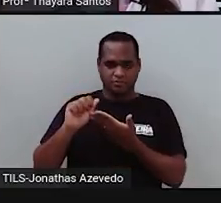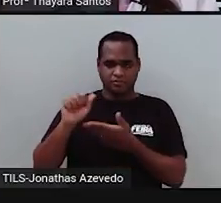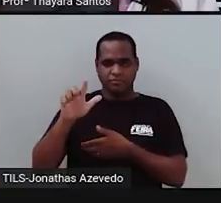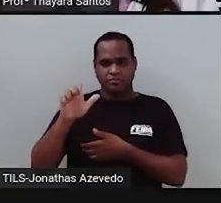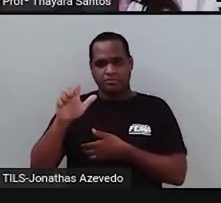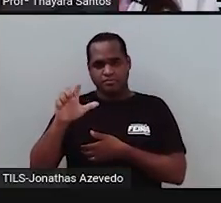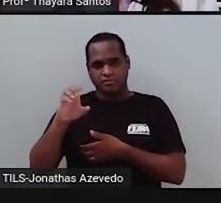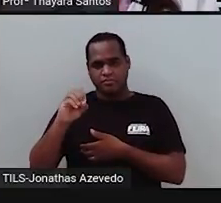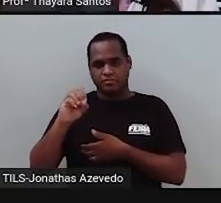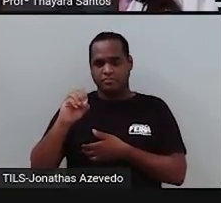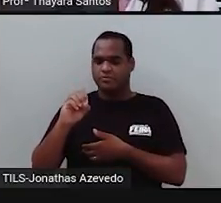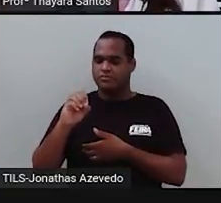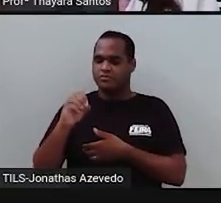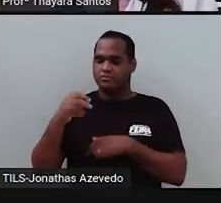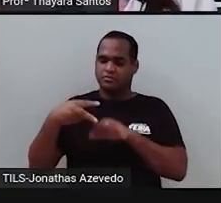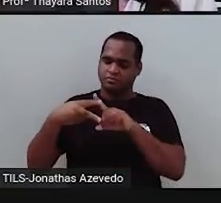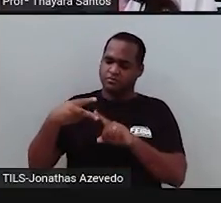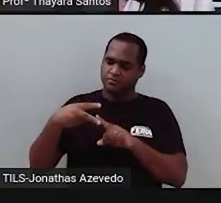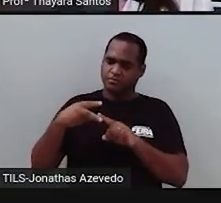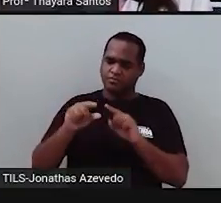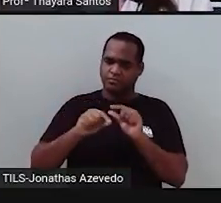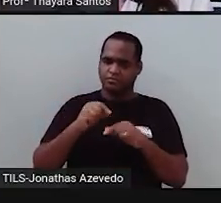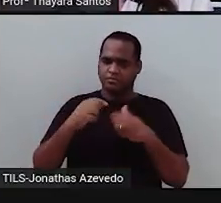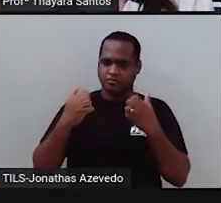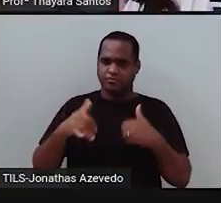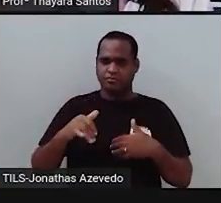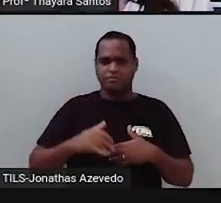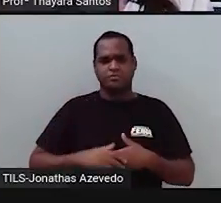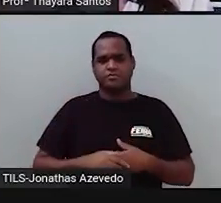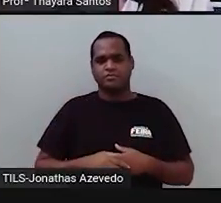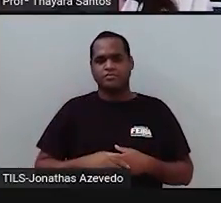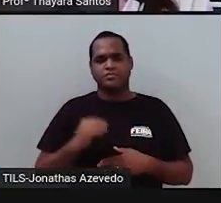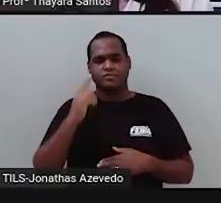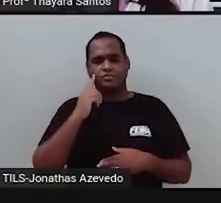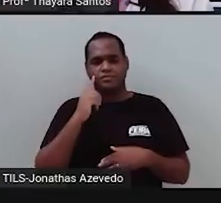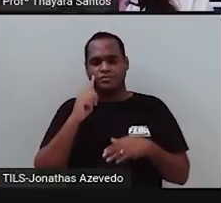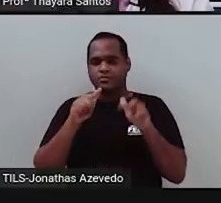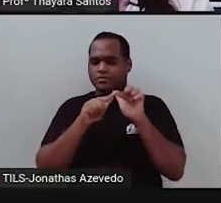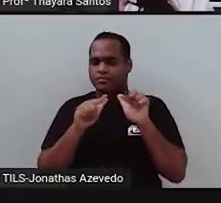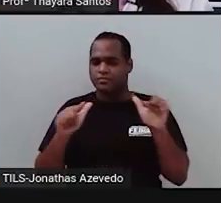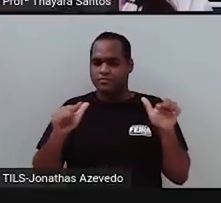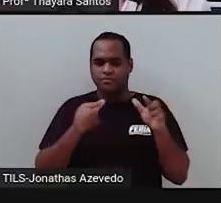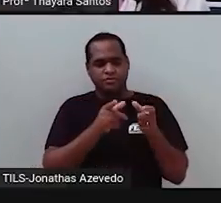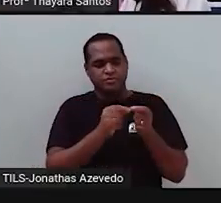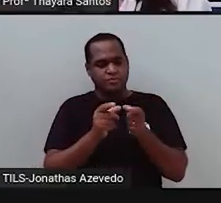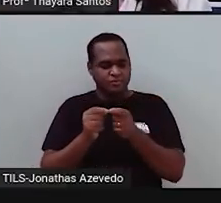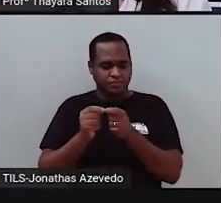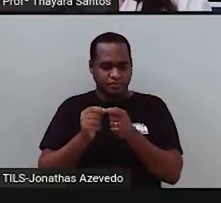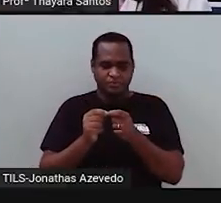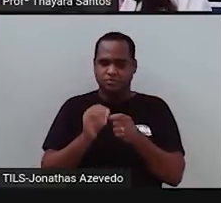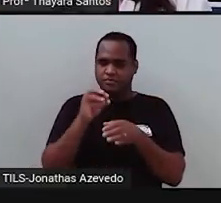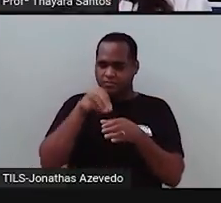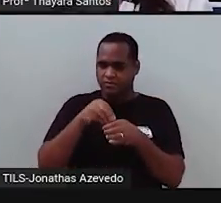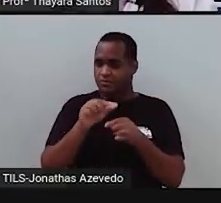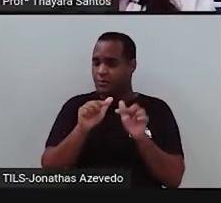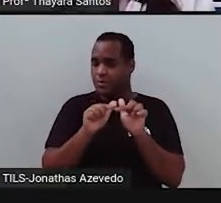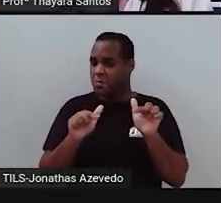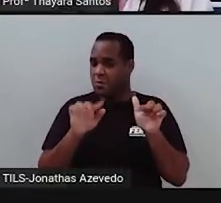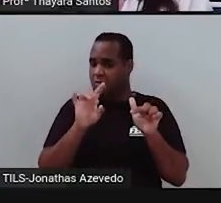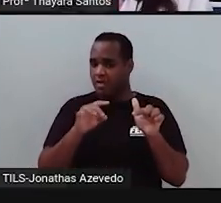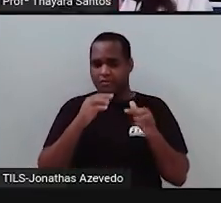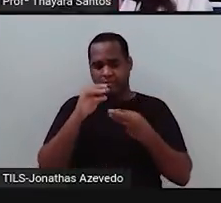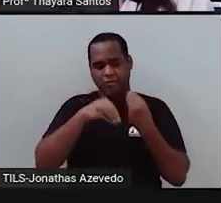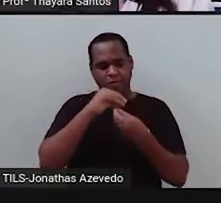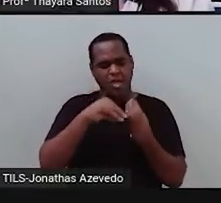dominantes, duas vezes. E aquela planta que tem a semente lisa, que também é pura, né? Ela não tem nenhuma mistura, nenhuma